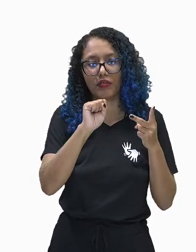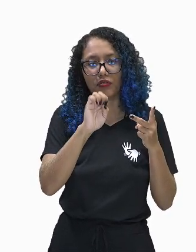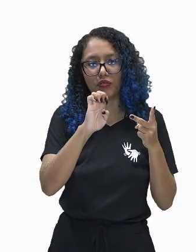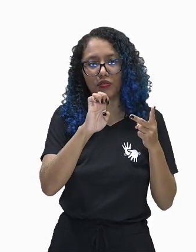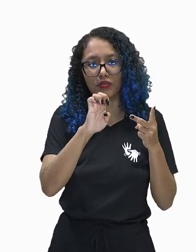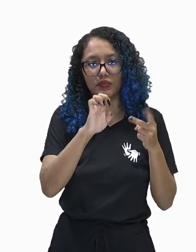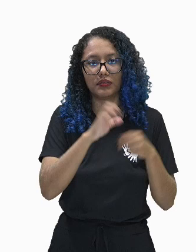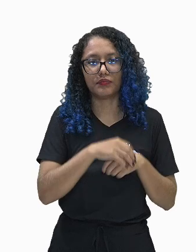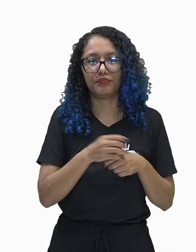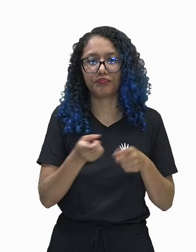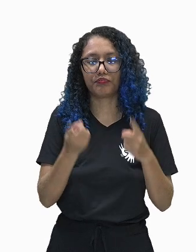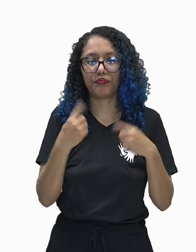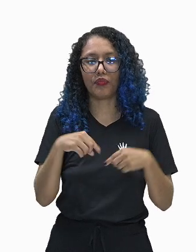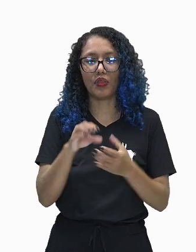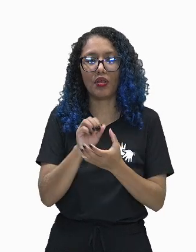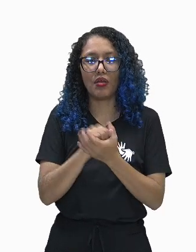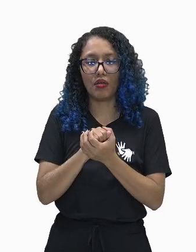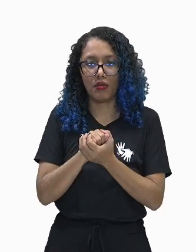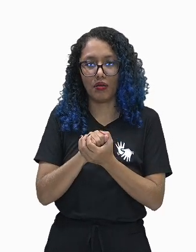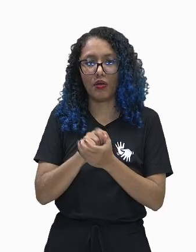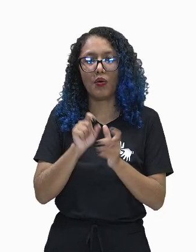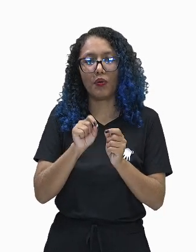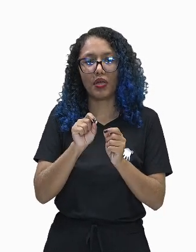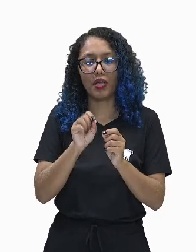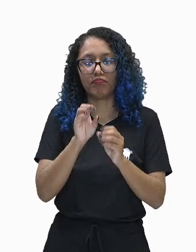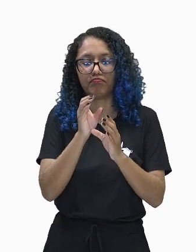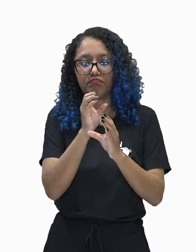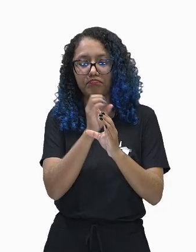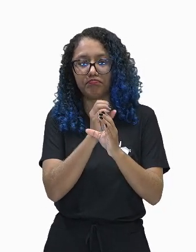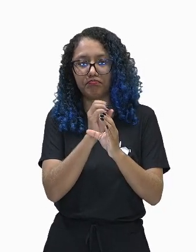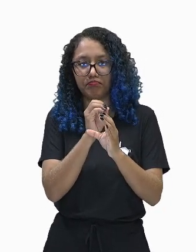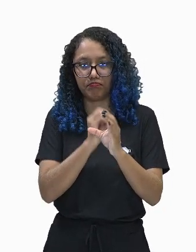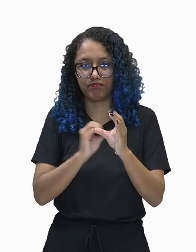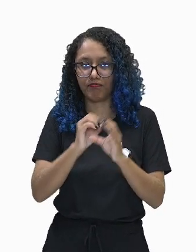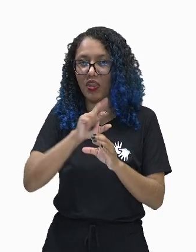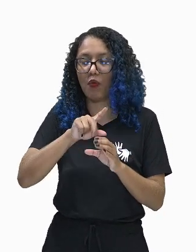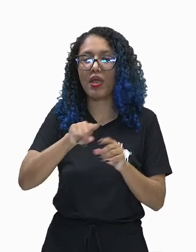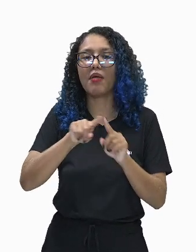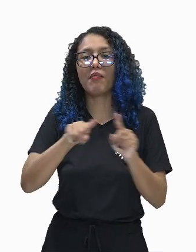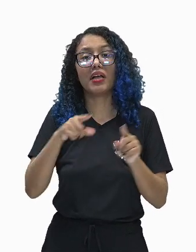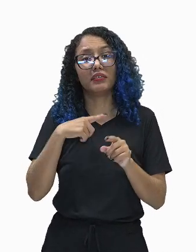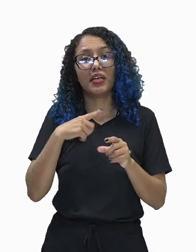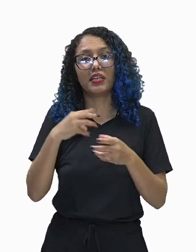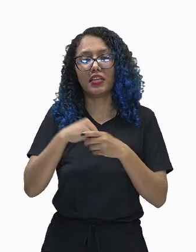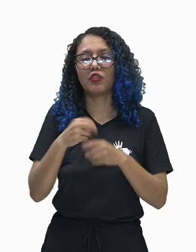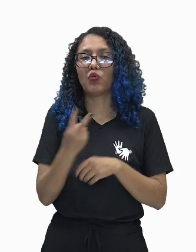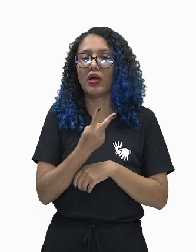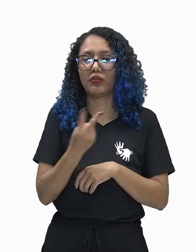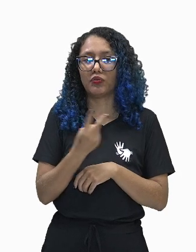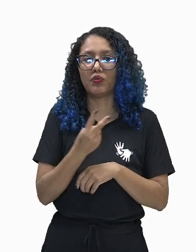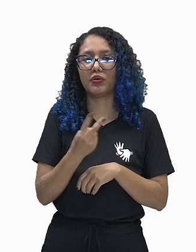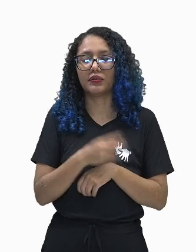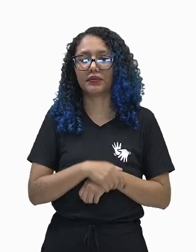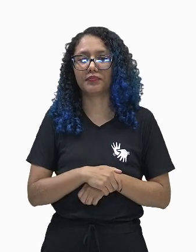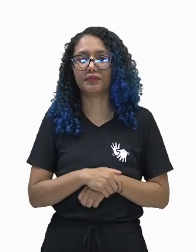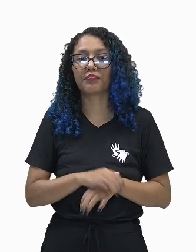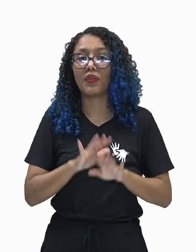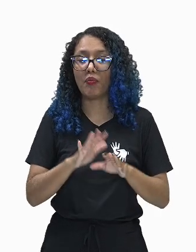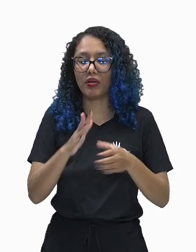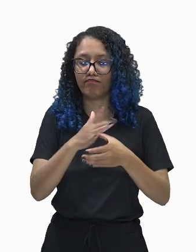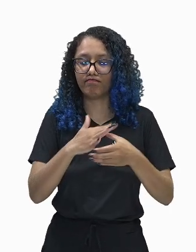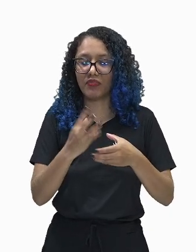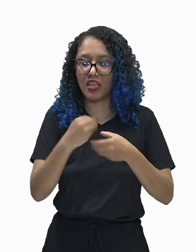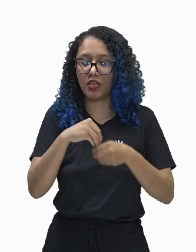organelas membranosas, portanto, estarão presentes nas duas células, porém, em menor quantidade e dispersos no